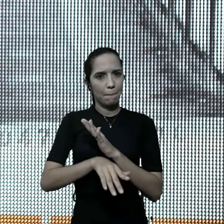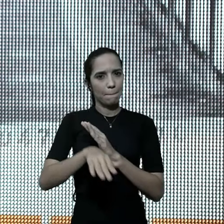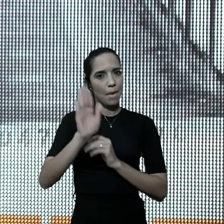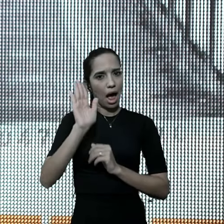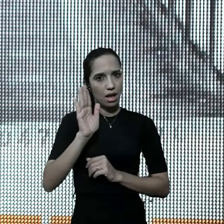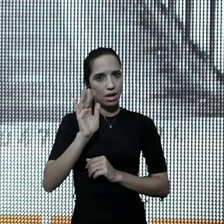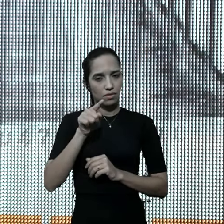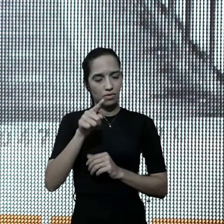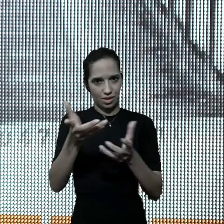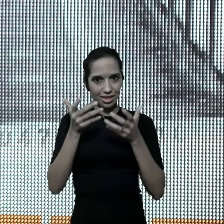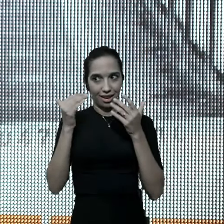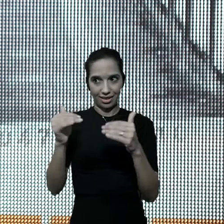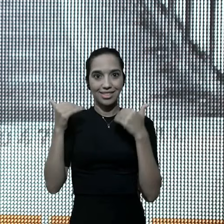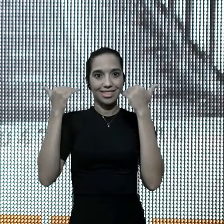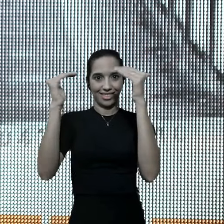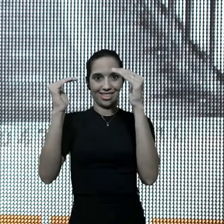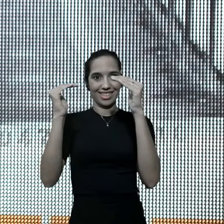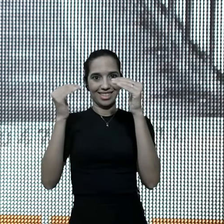você quer um upgrade?